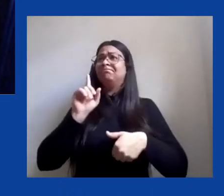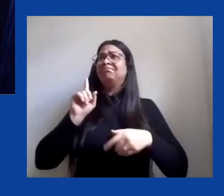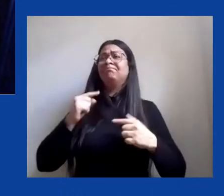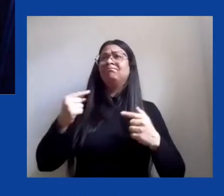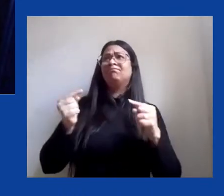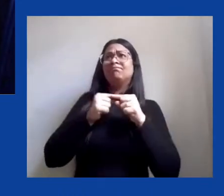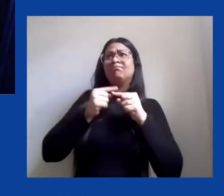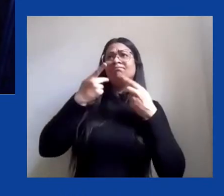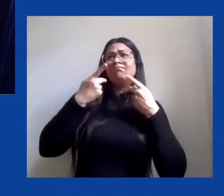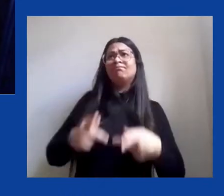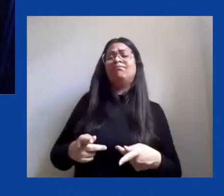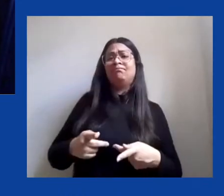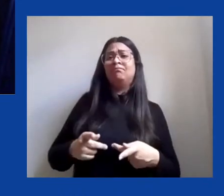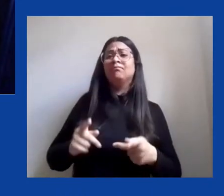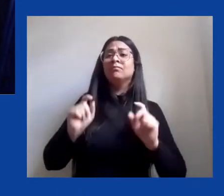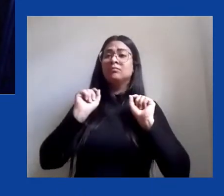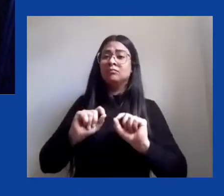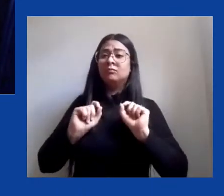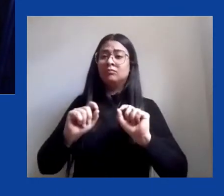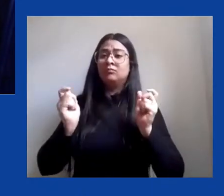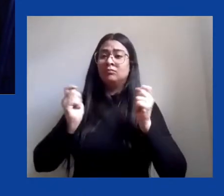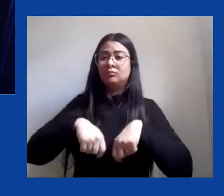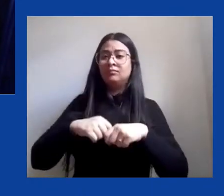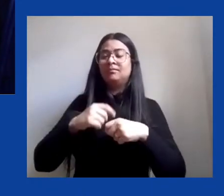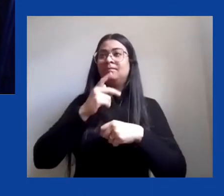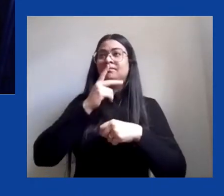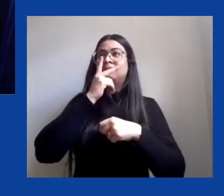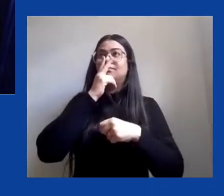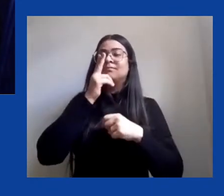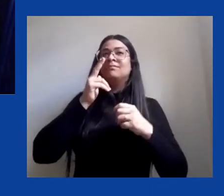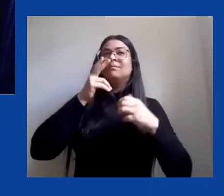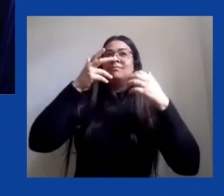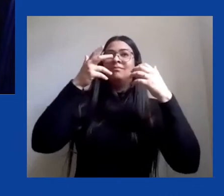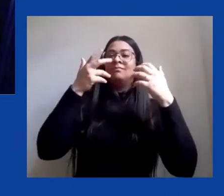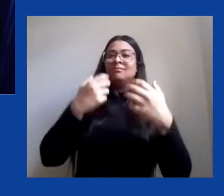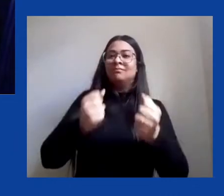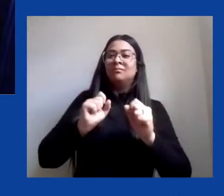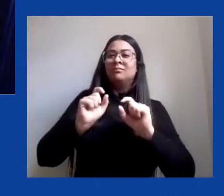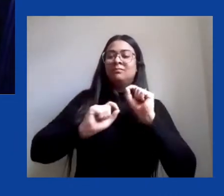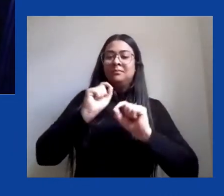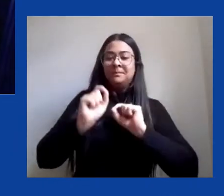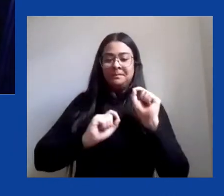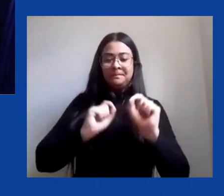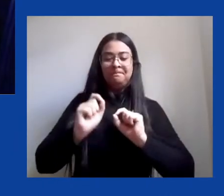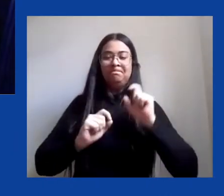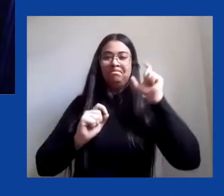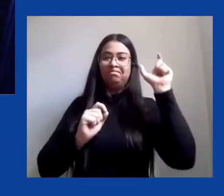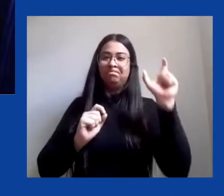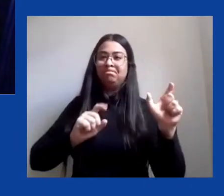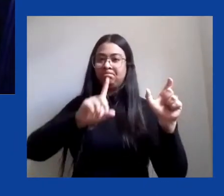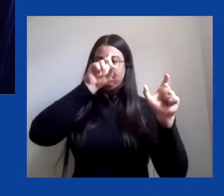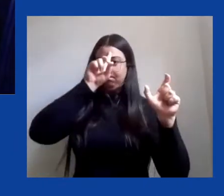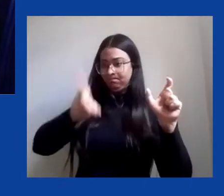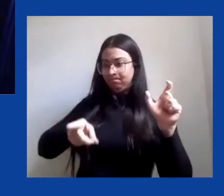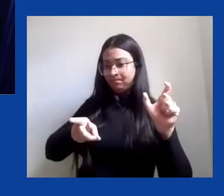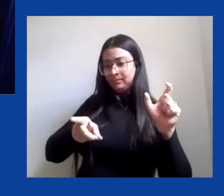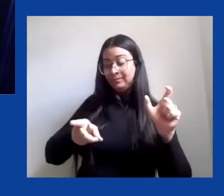afirmando toda a supremacia do eu hegemônico que se institui como sujeito universal.